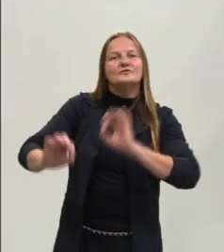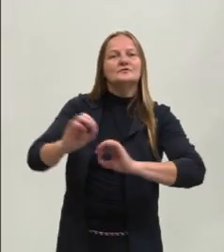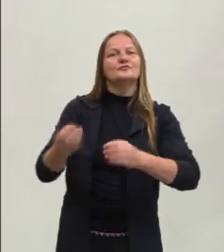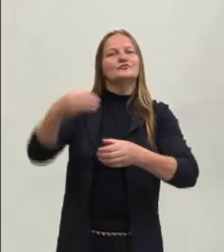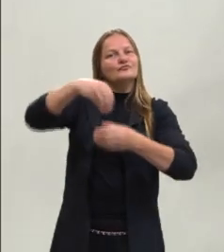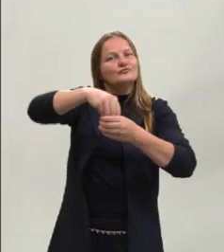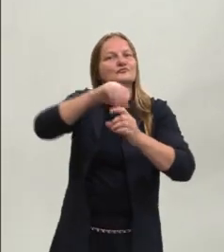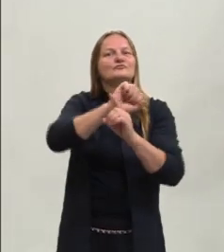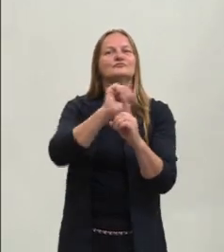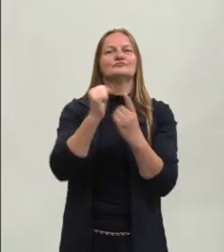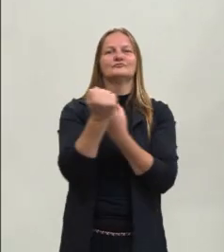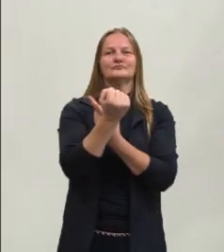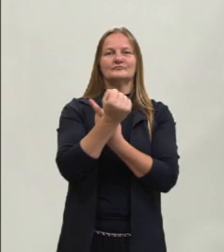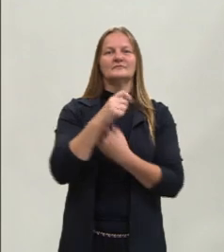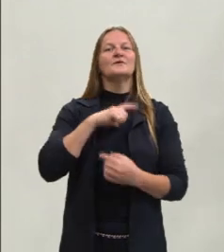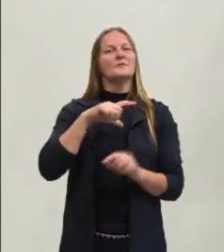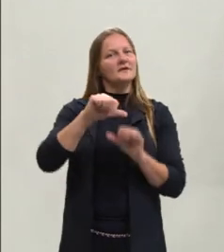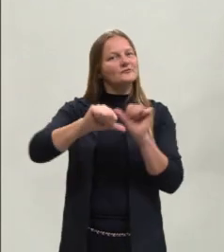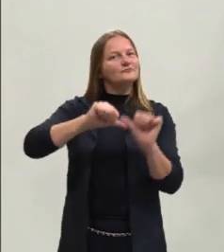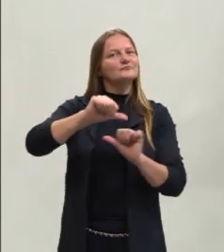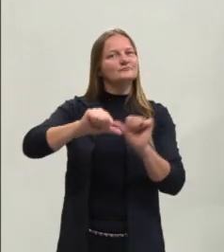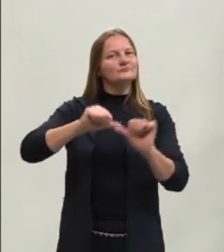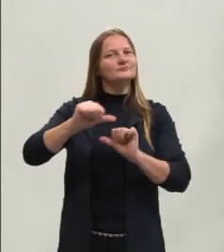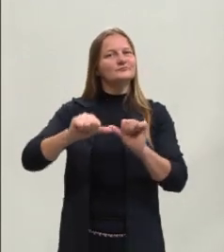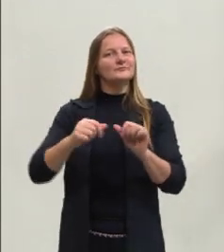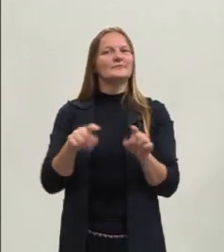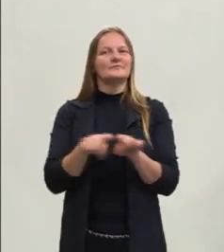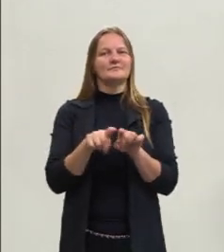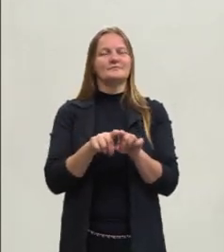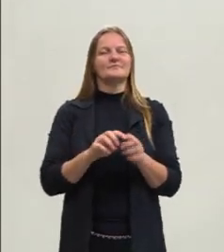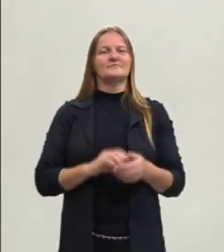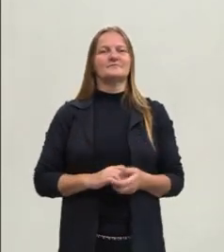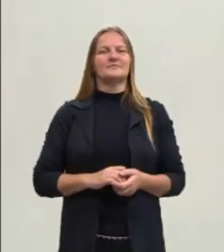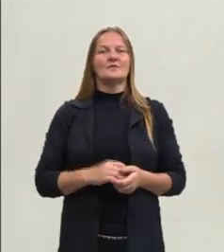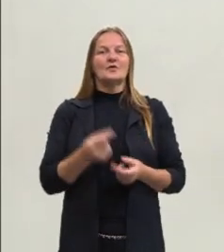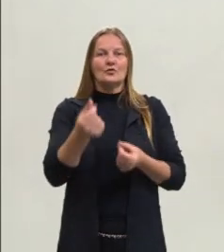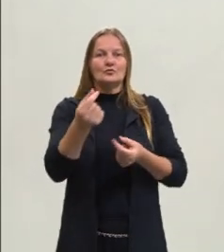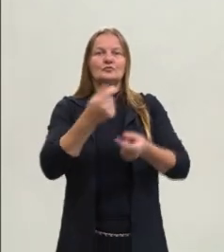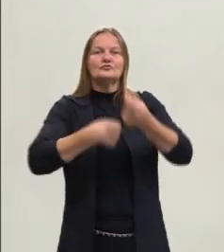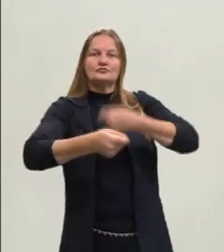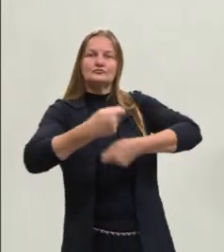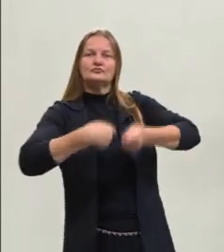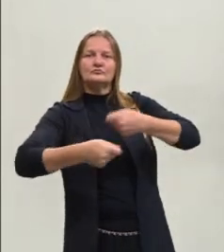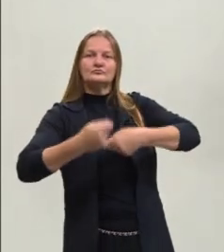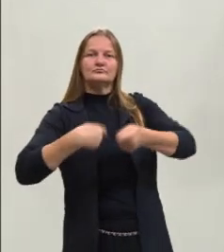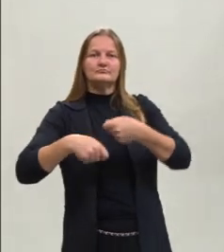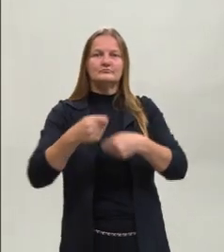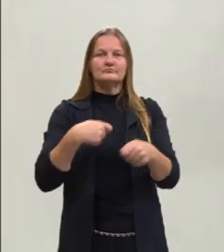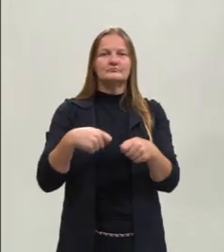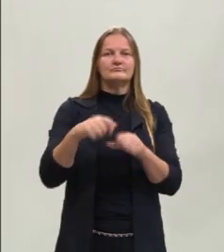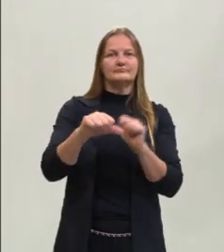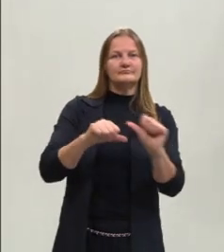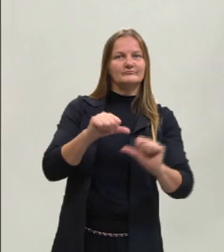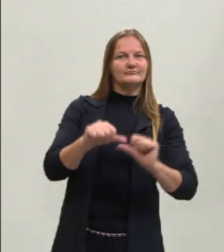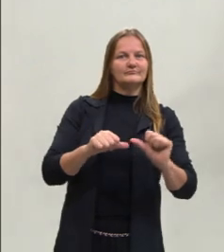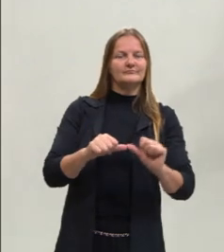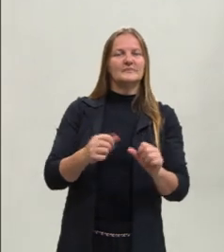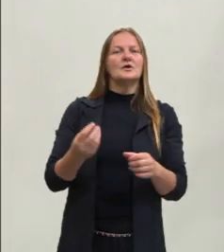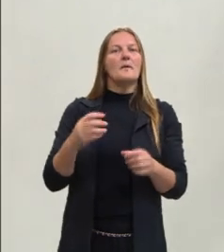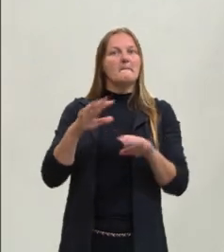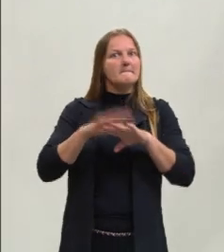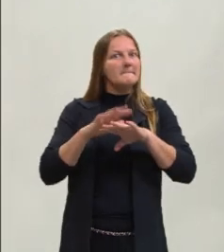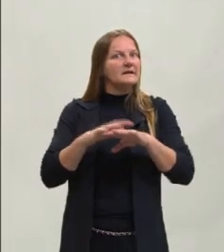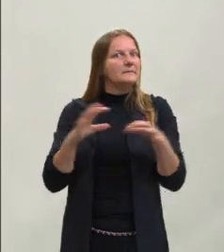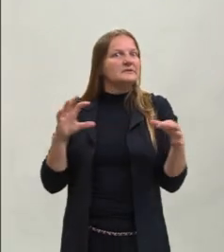e também na relação de troca. É importante salientar como a matemática está intrinsecamente